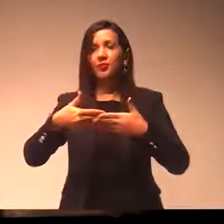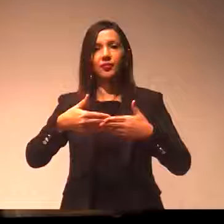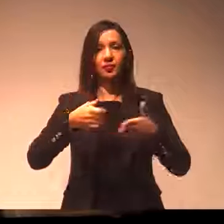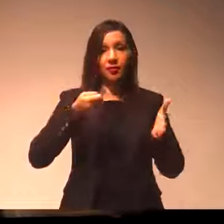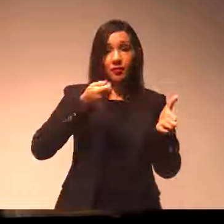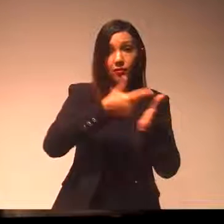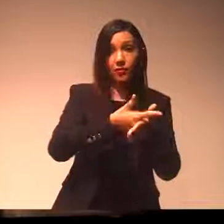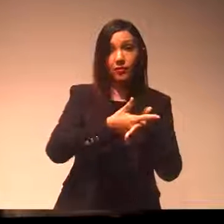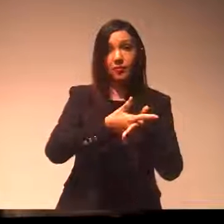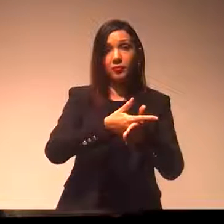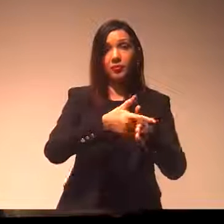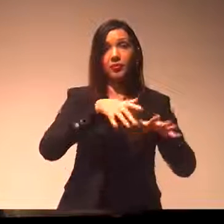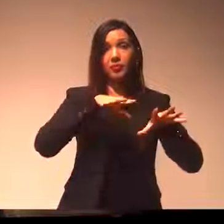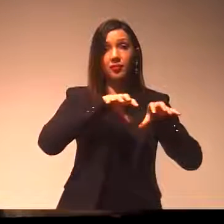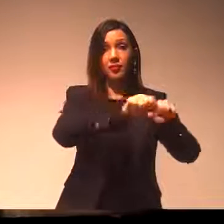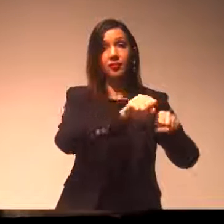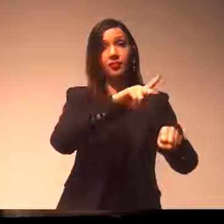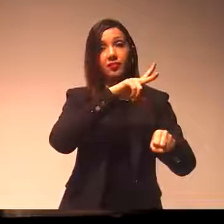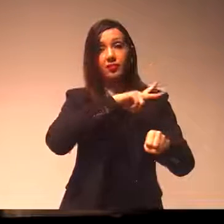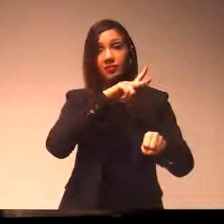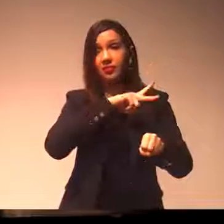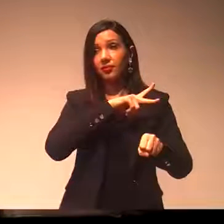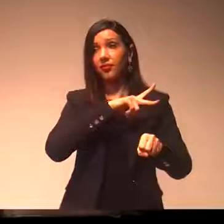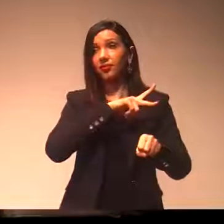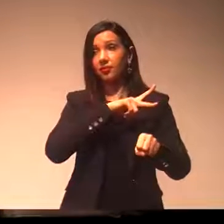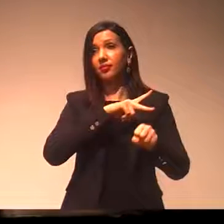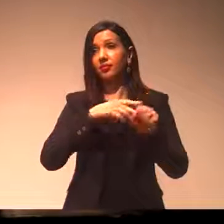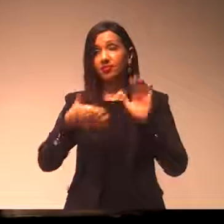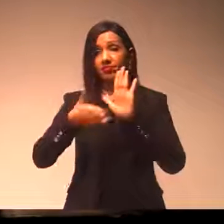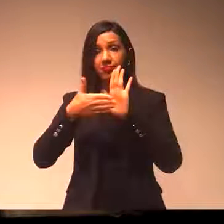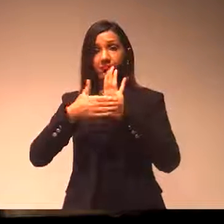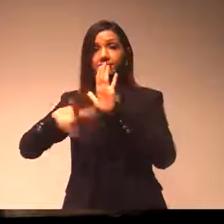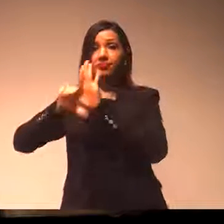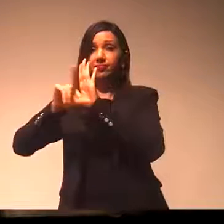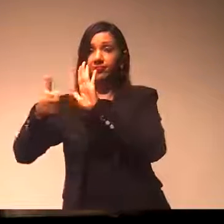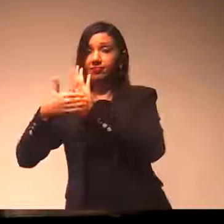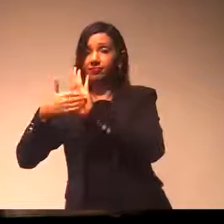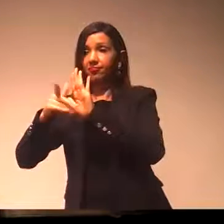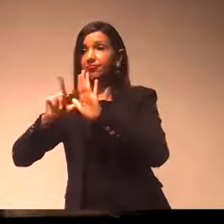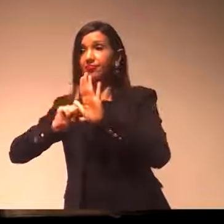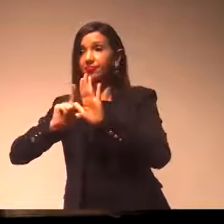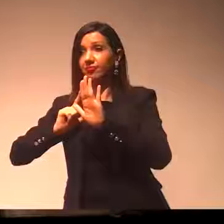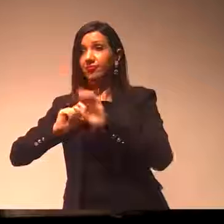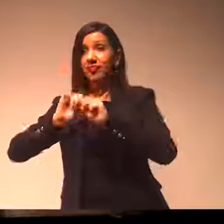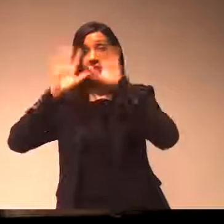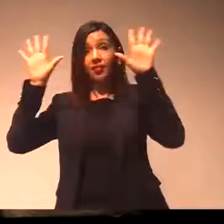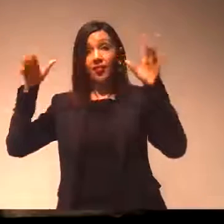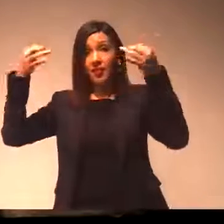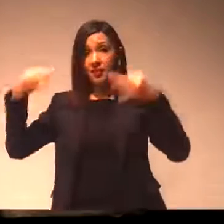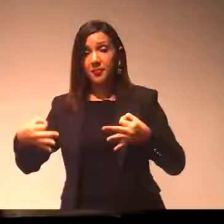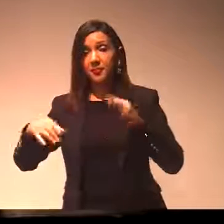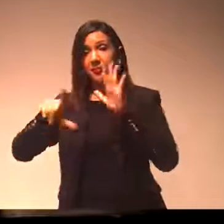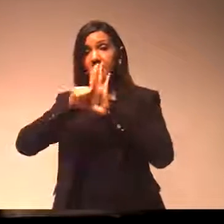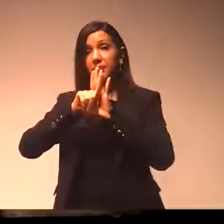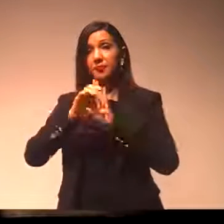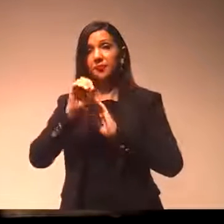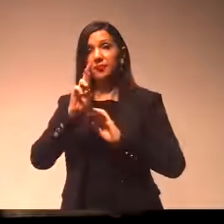irrestritamente, mesmo assim seria ilegal se tivesse claro isso em um projeto, porque justamente a lei orgânica